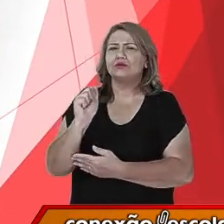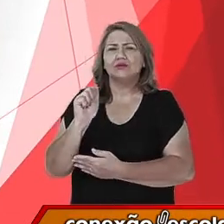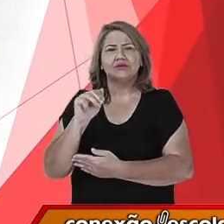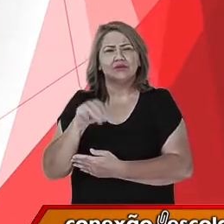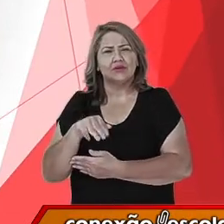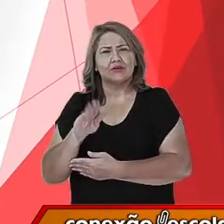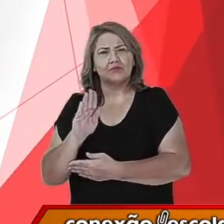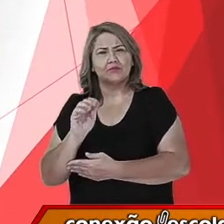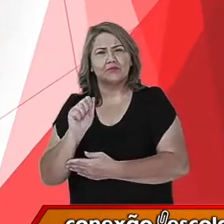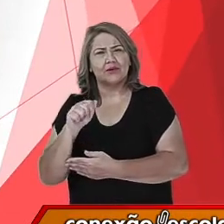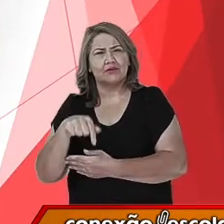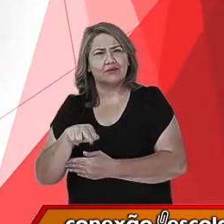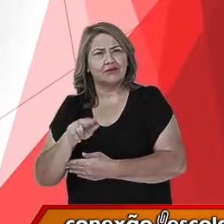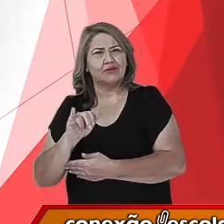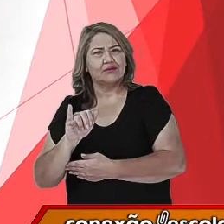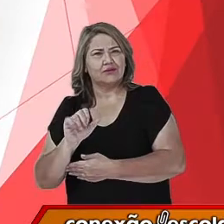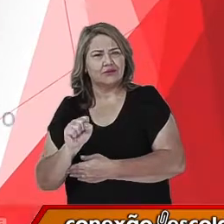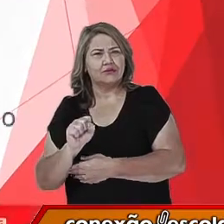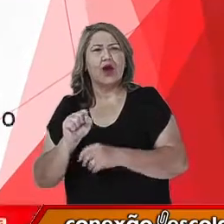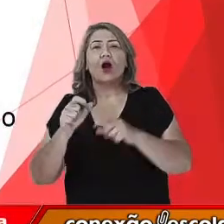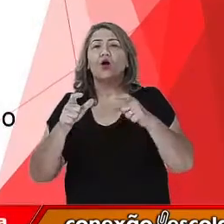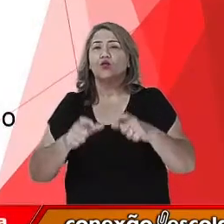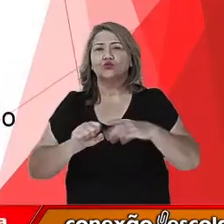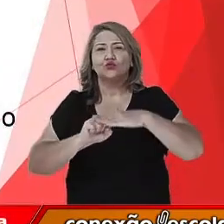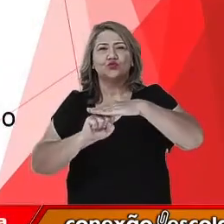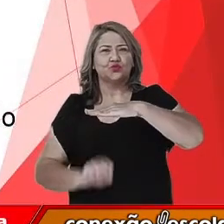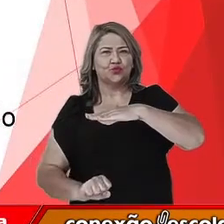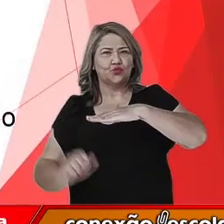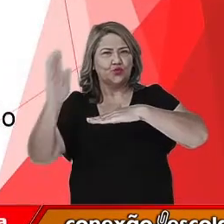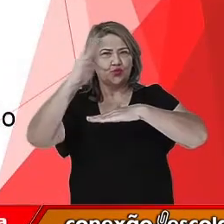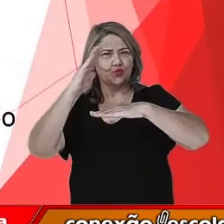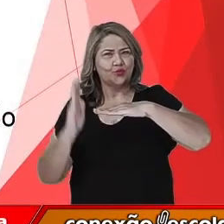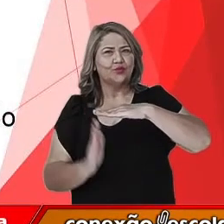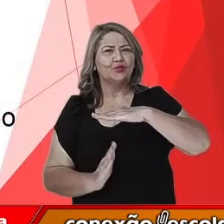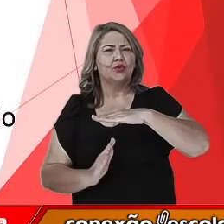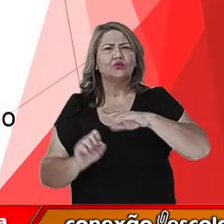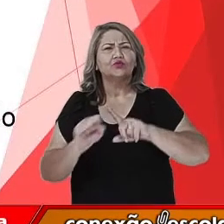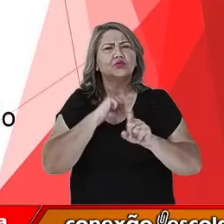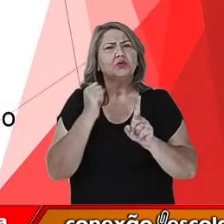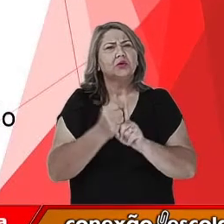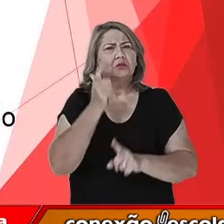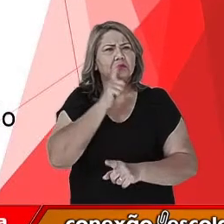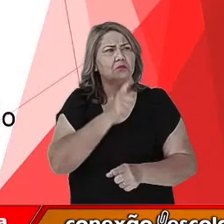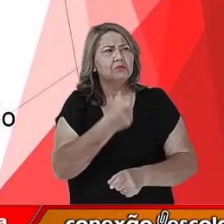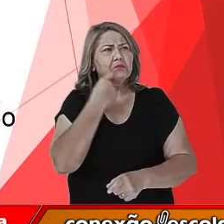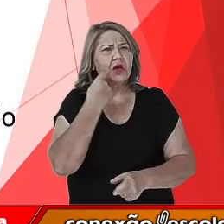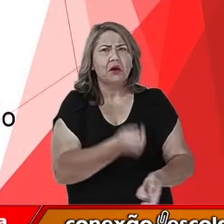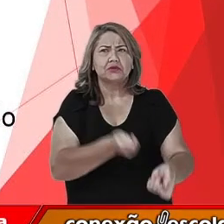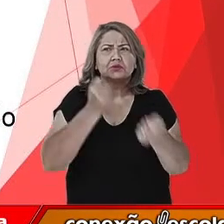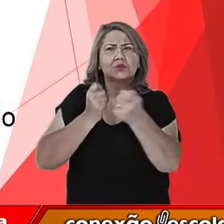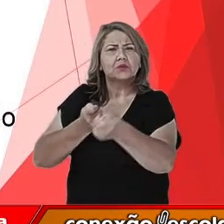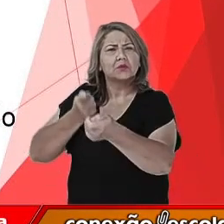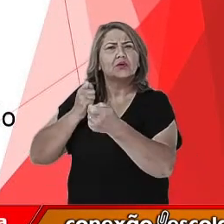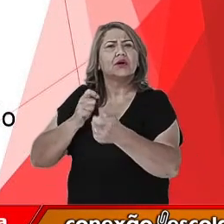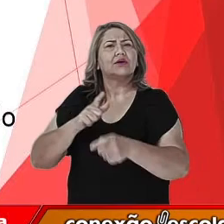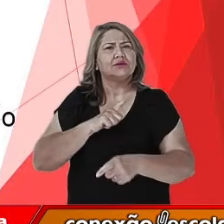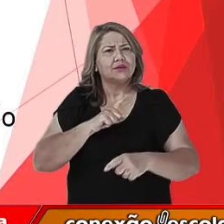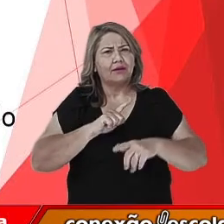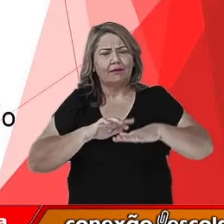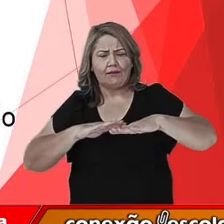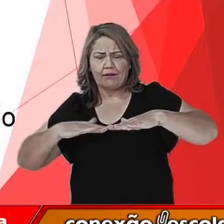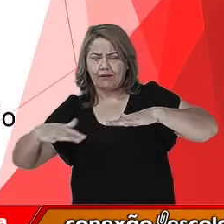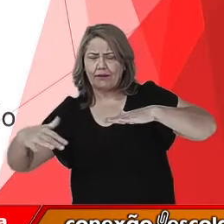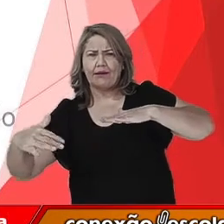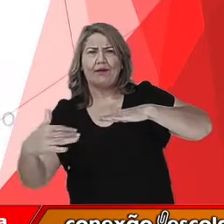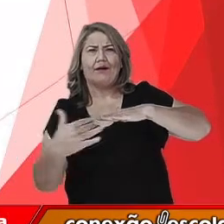Era uma sociedade que conseguia, inclusive, pescar, né? Faziam pescas na costa